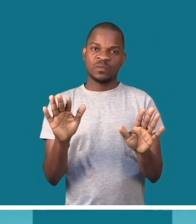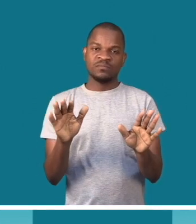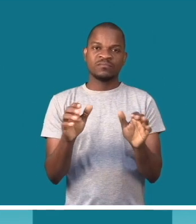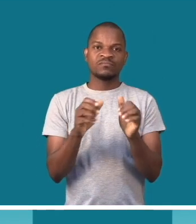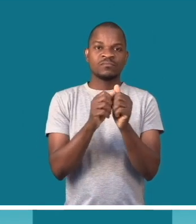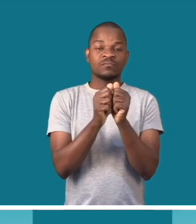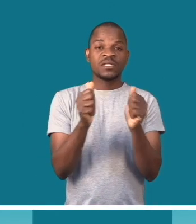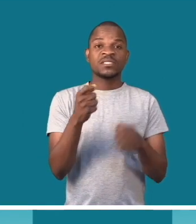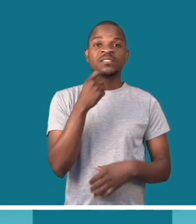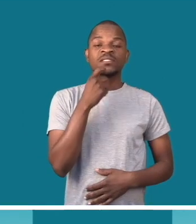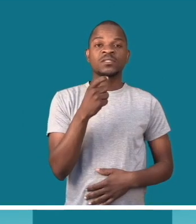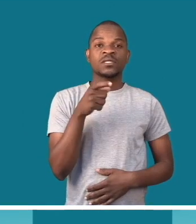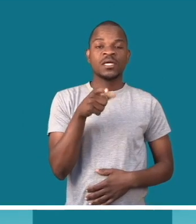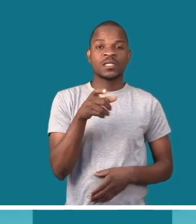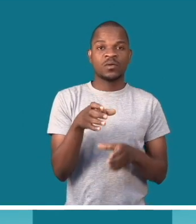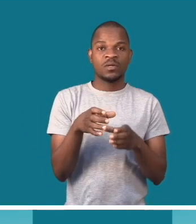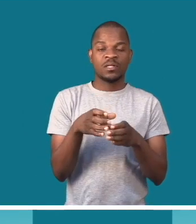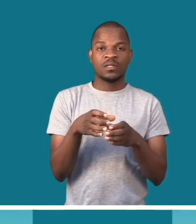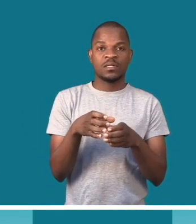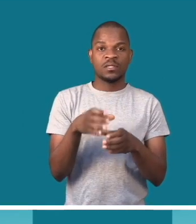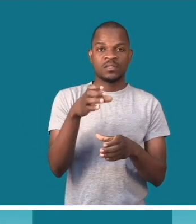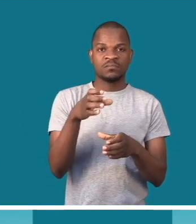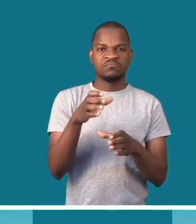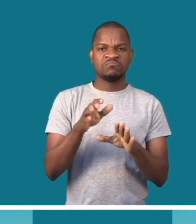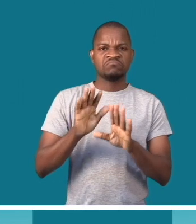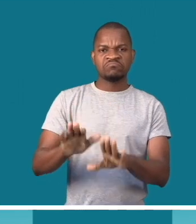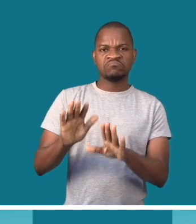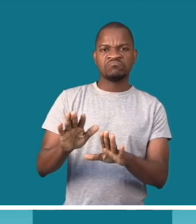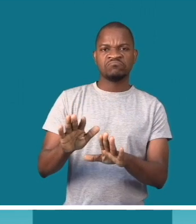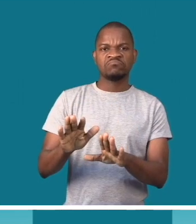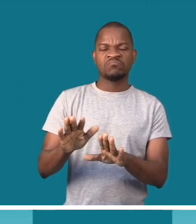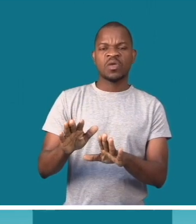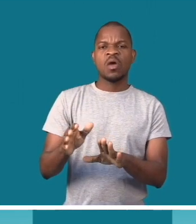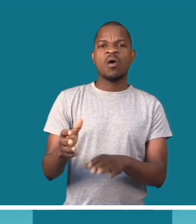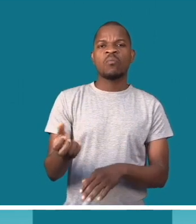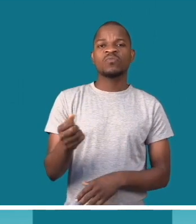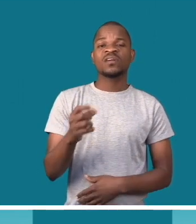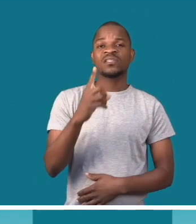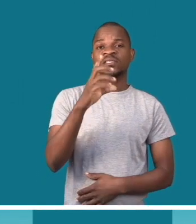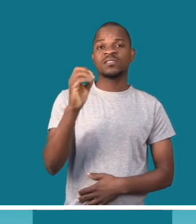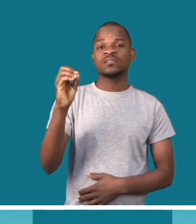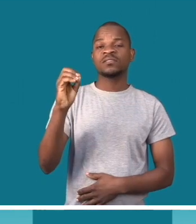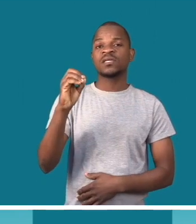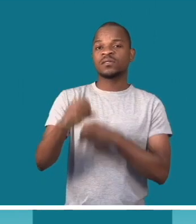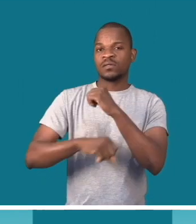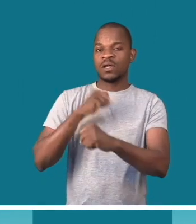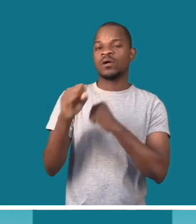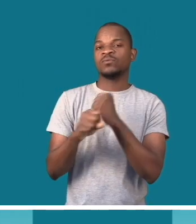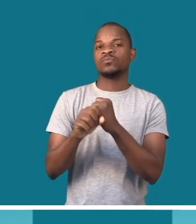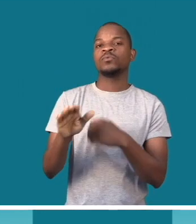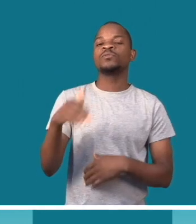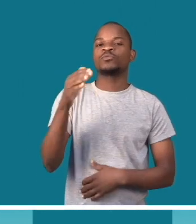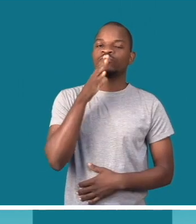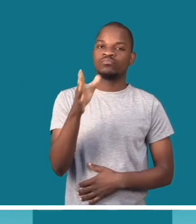Estima-se que a lata, em termos de tempo, dure 100 anos. 100 anos para decompor-se.